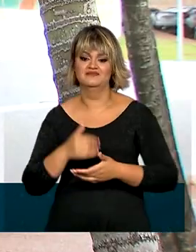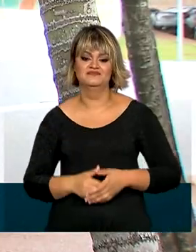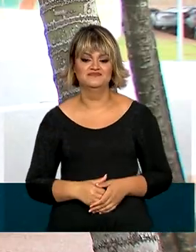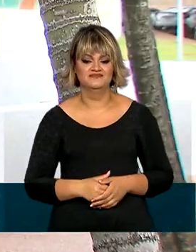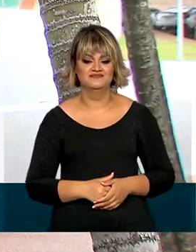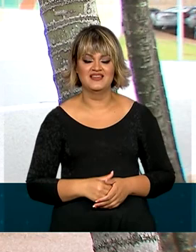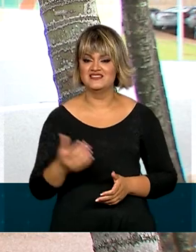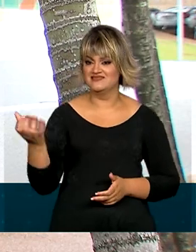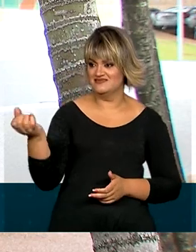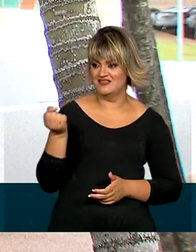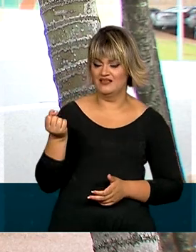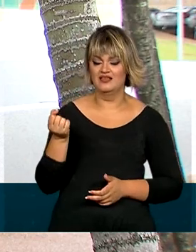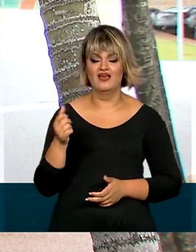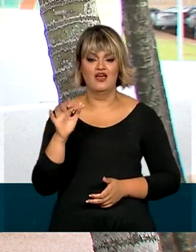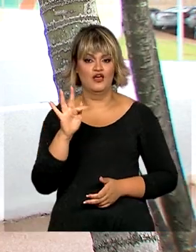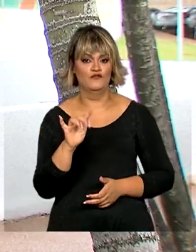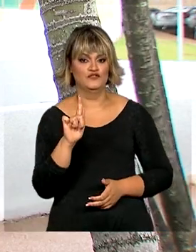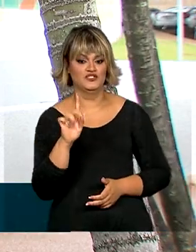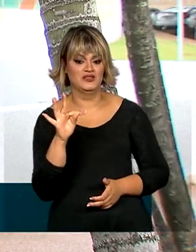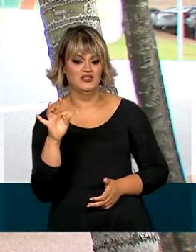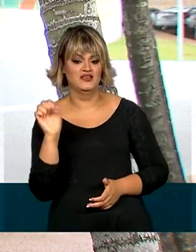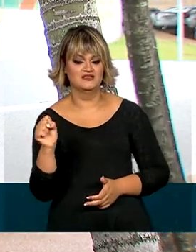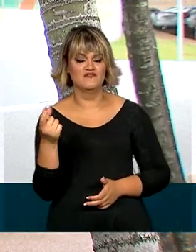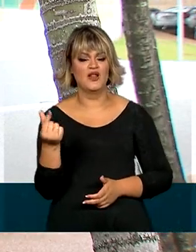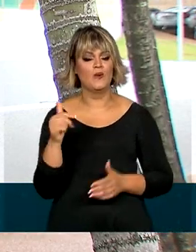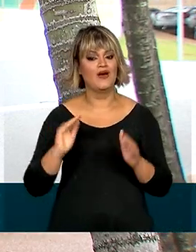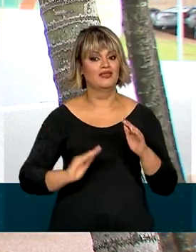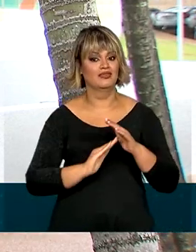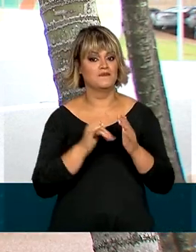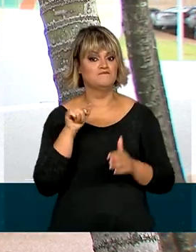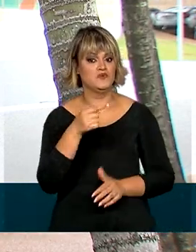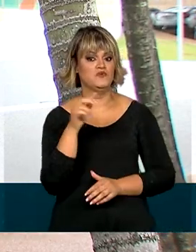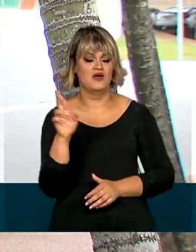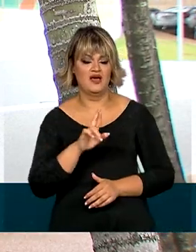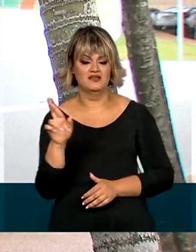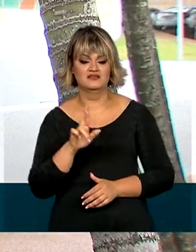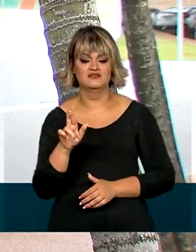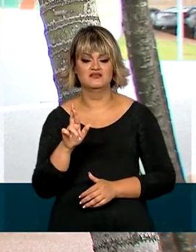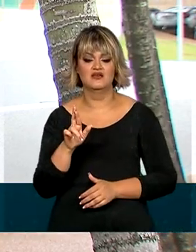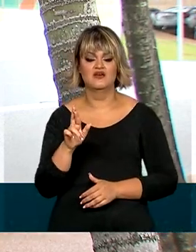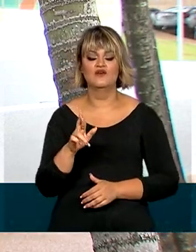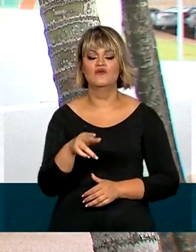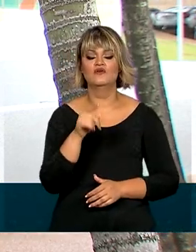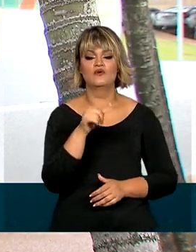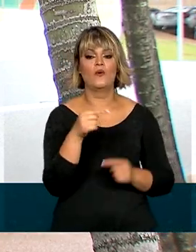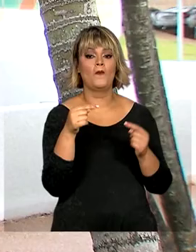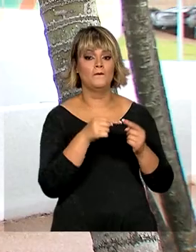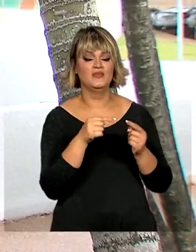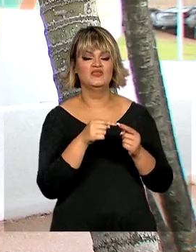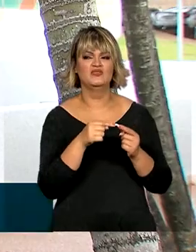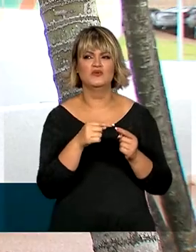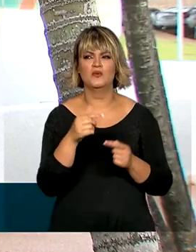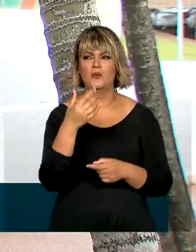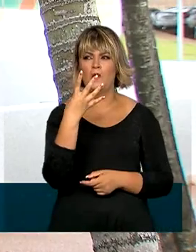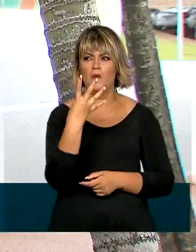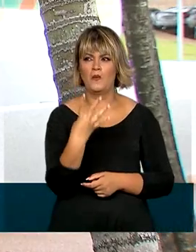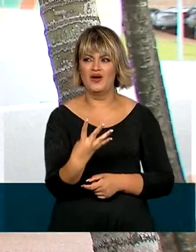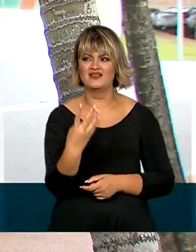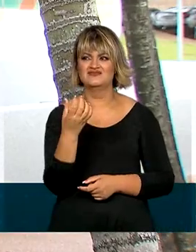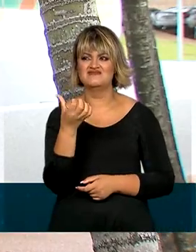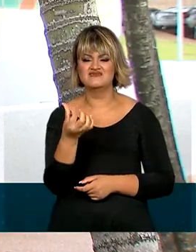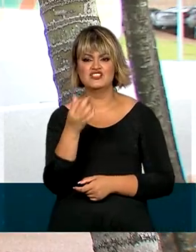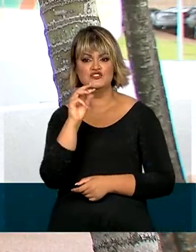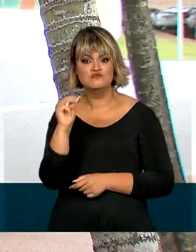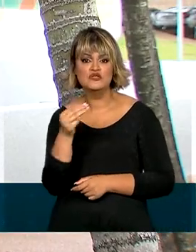O saque extraordinário do FGTS, no valor de até mil reais, foi creditado para quase 46